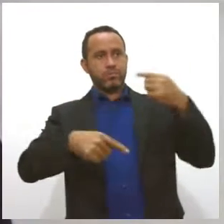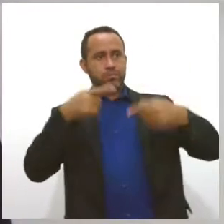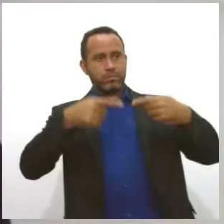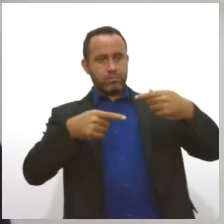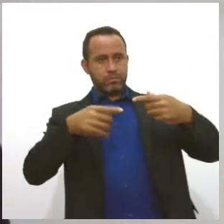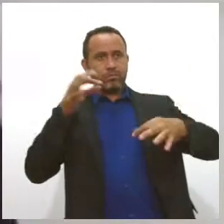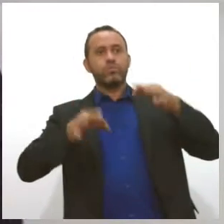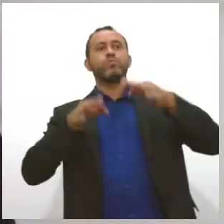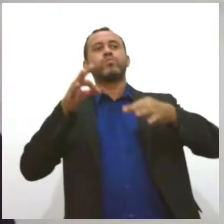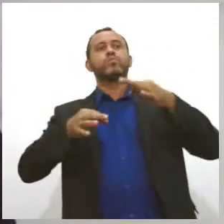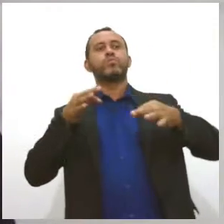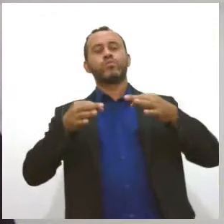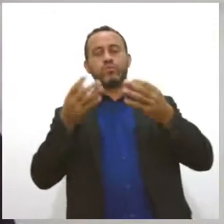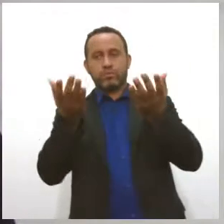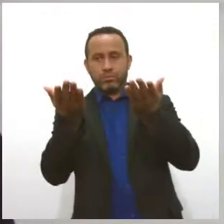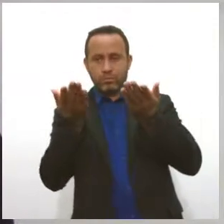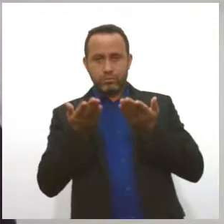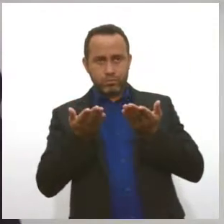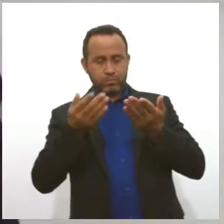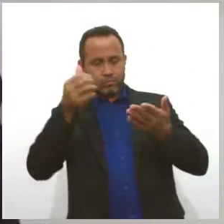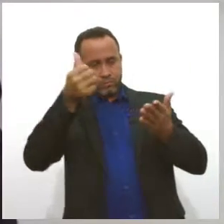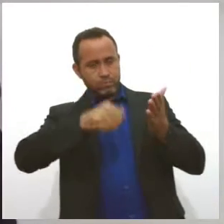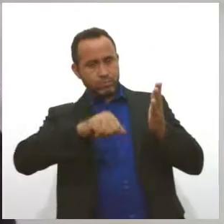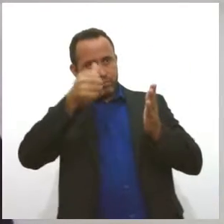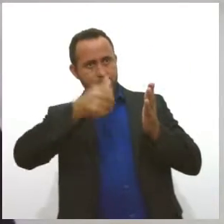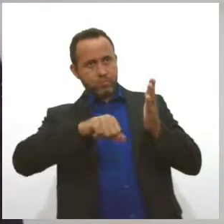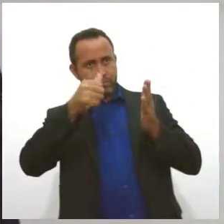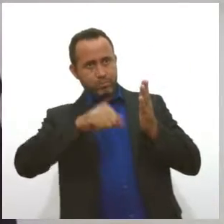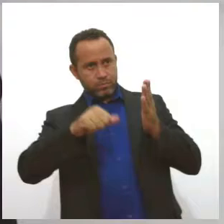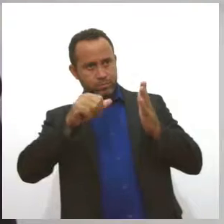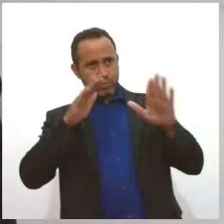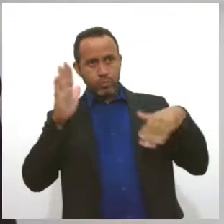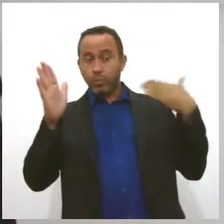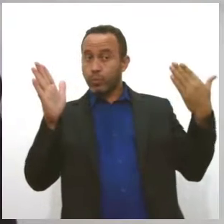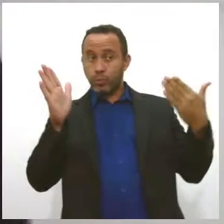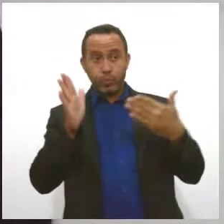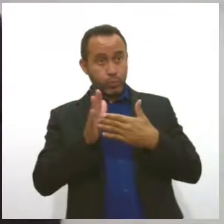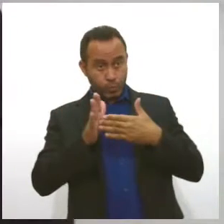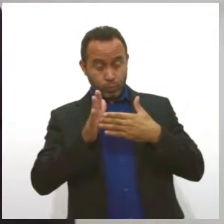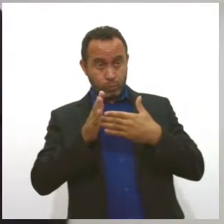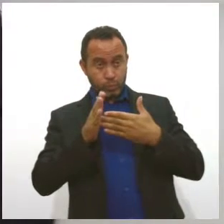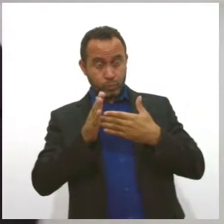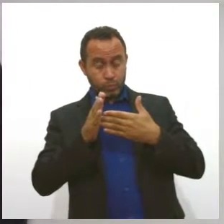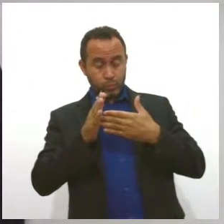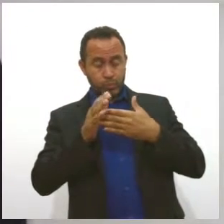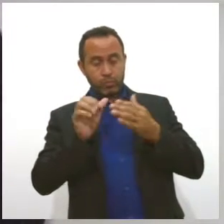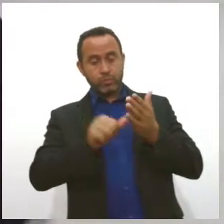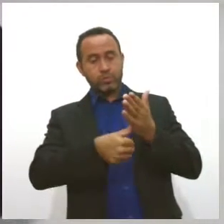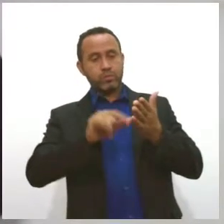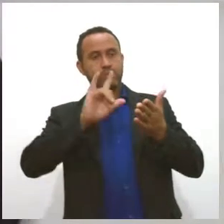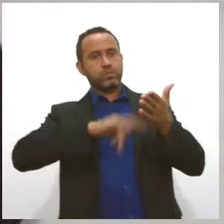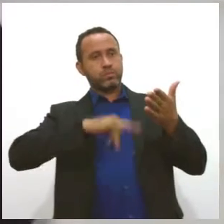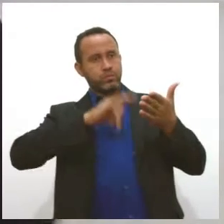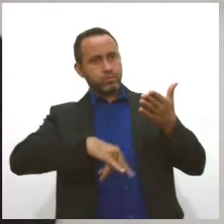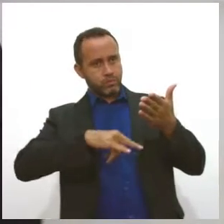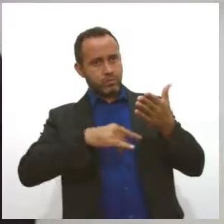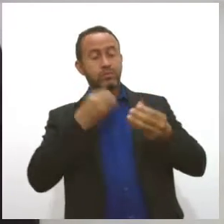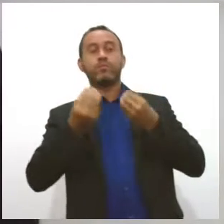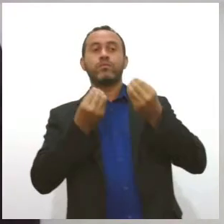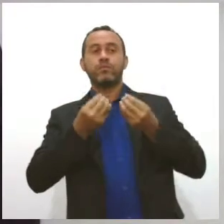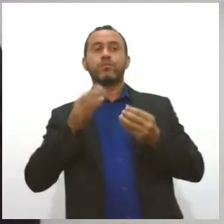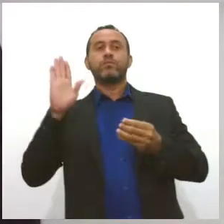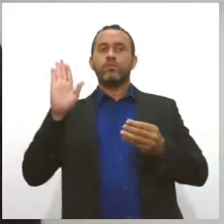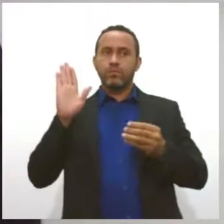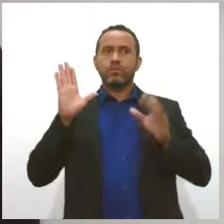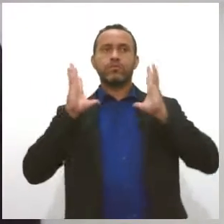eleitorais receberam os pedidos de registro, avaliaram os processos, a documentação, a condição de elegibilidade